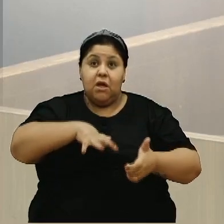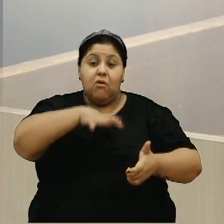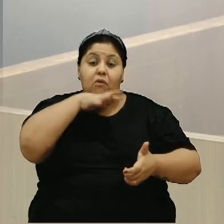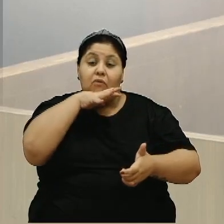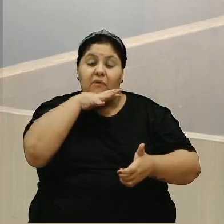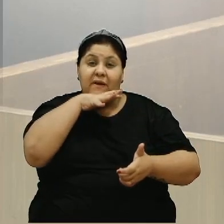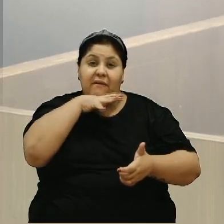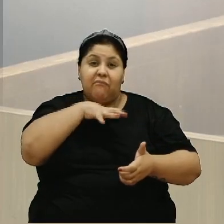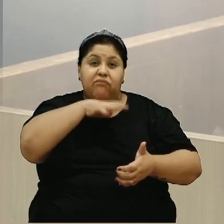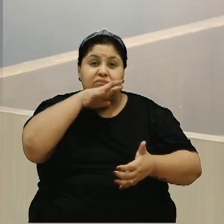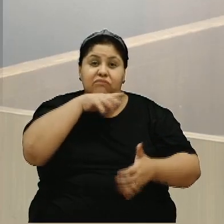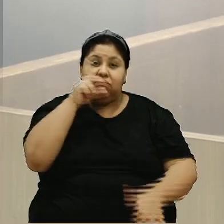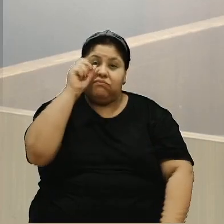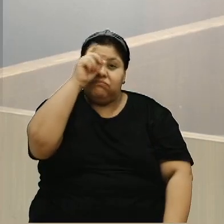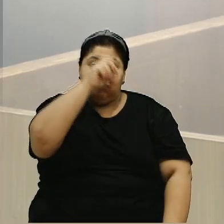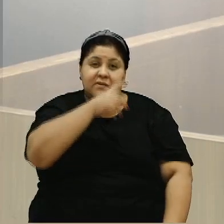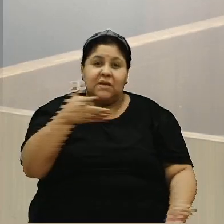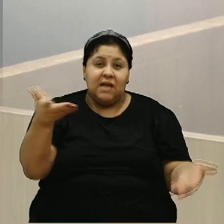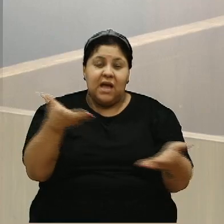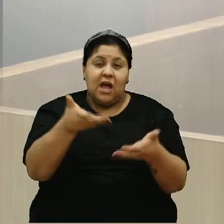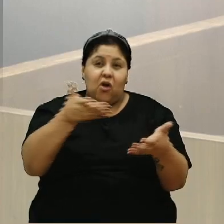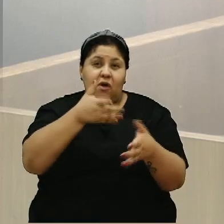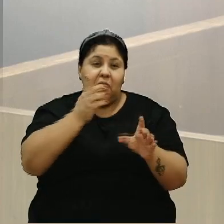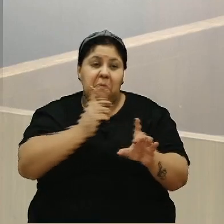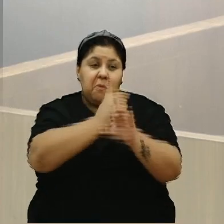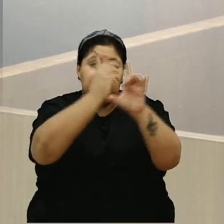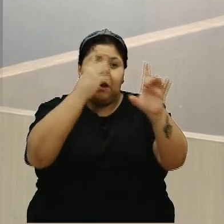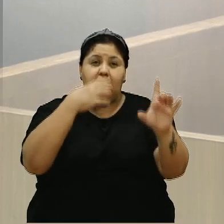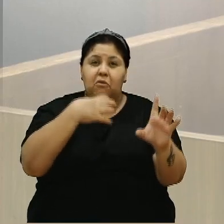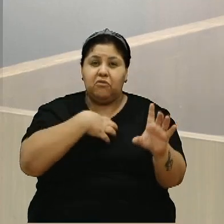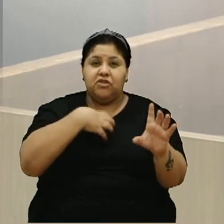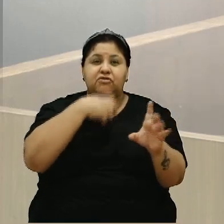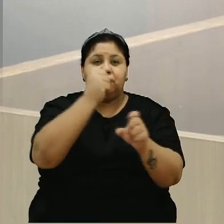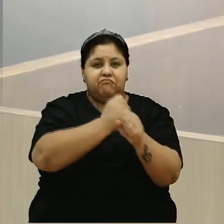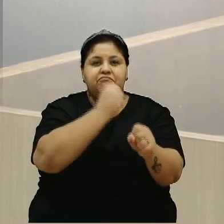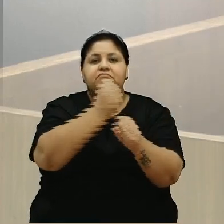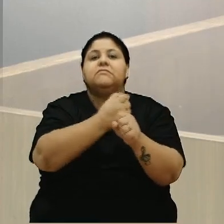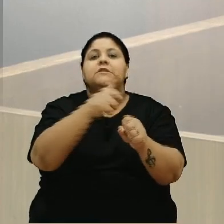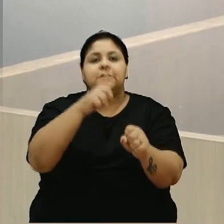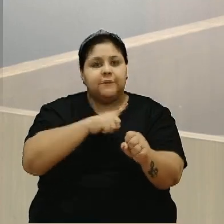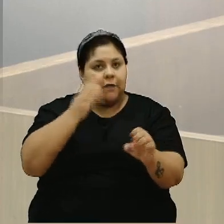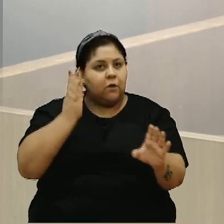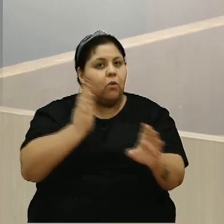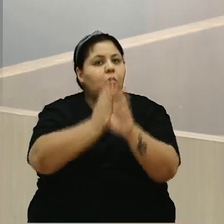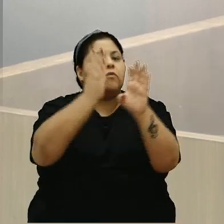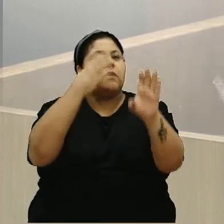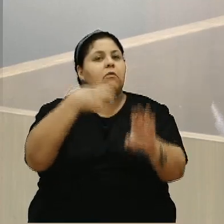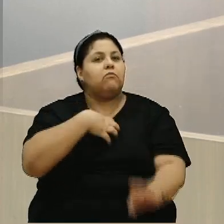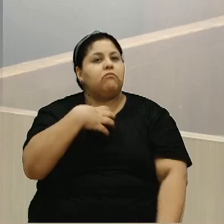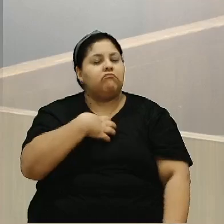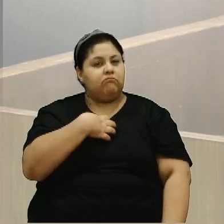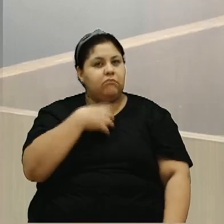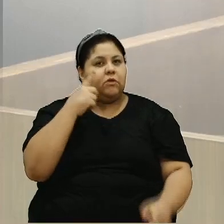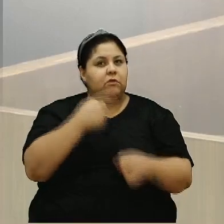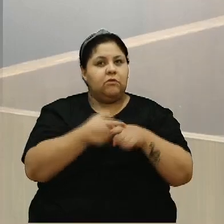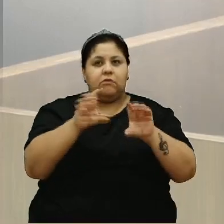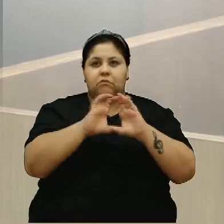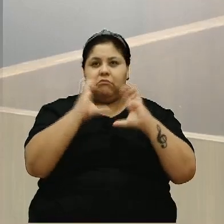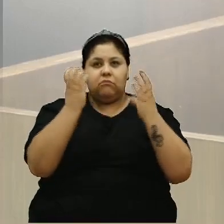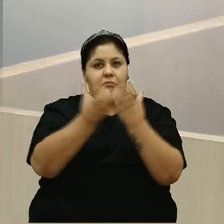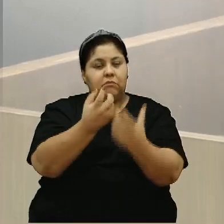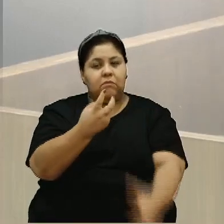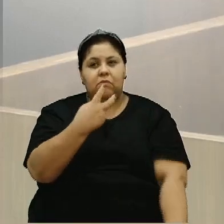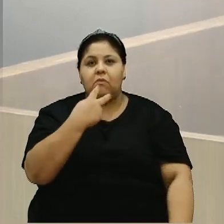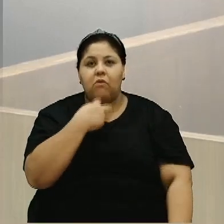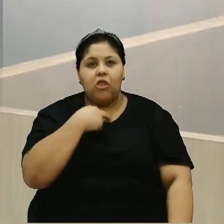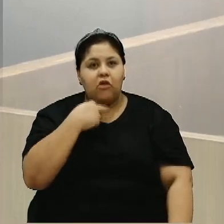e que agora vão achar uma forma de reformar. E tem que achar uma forma de reformar porque aquela comunidade não pode ficar